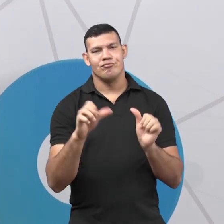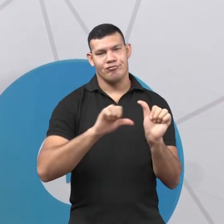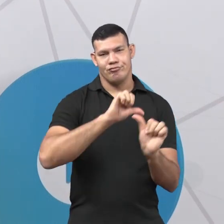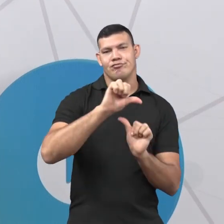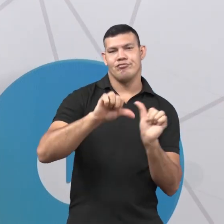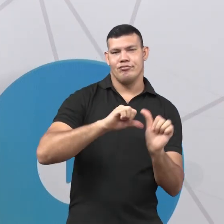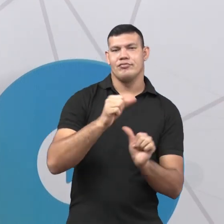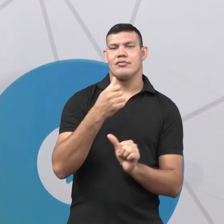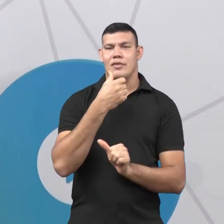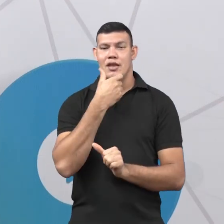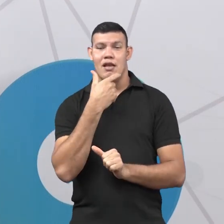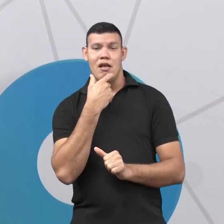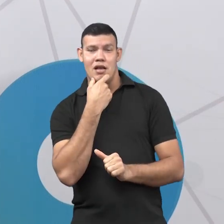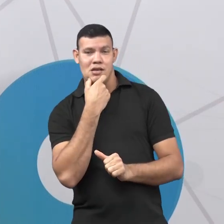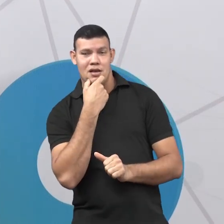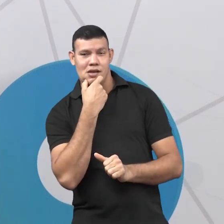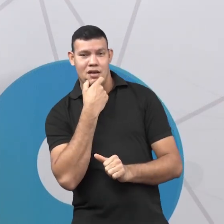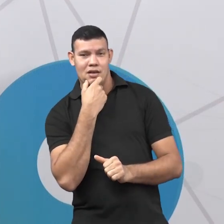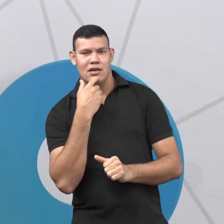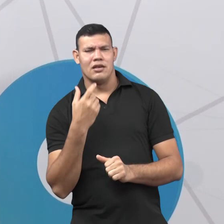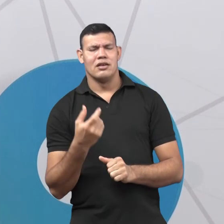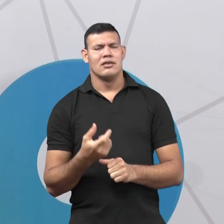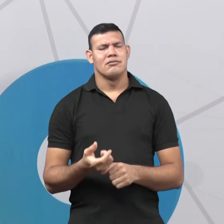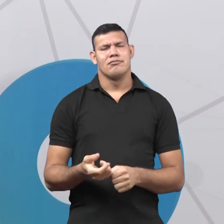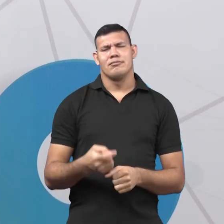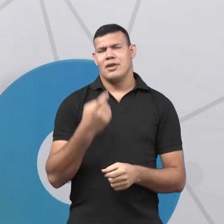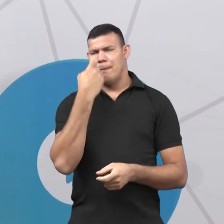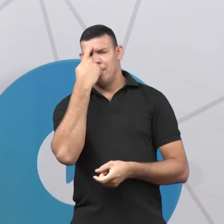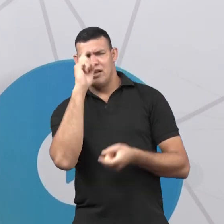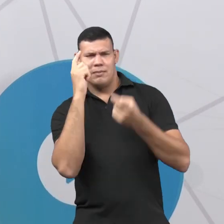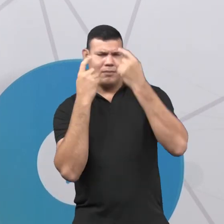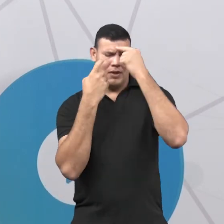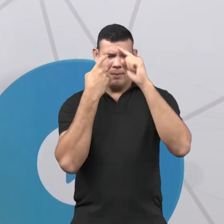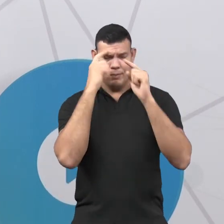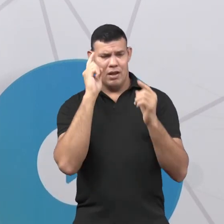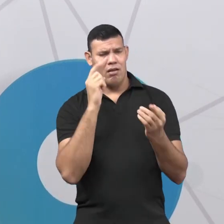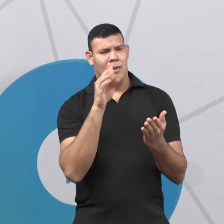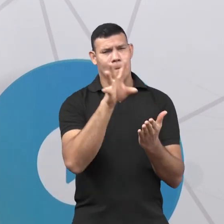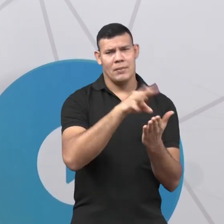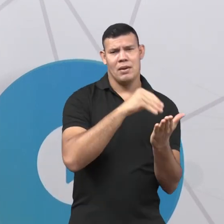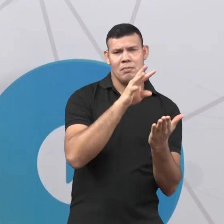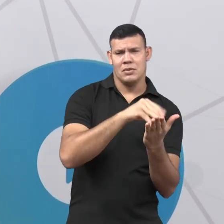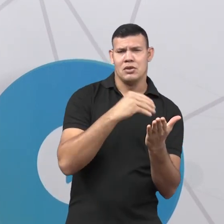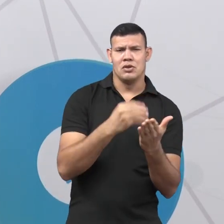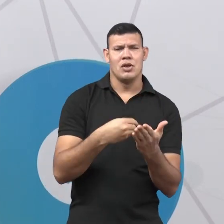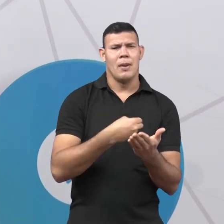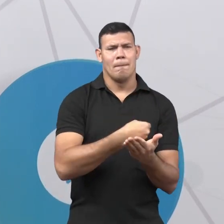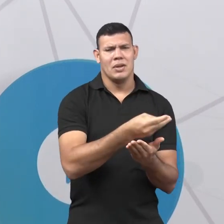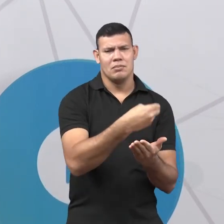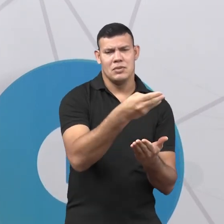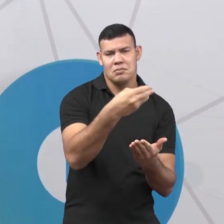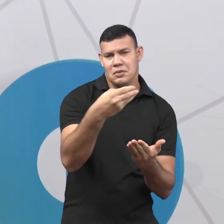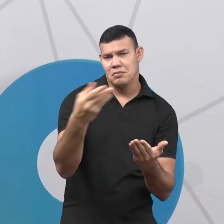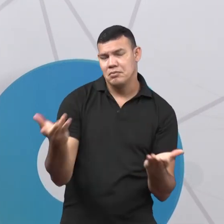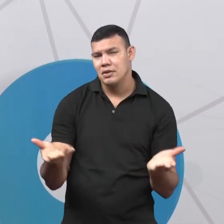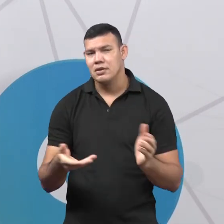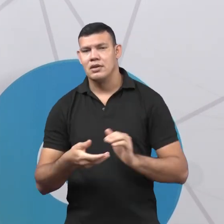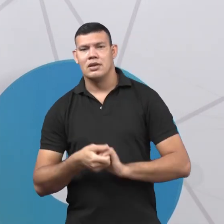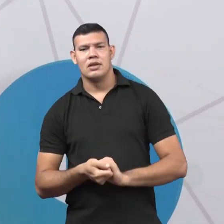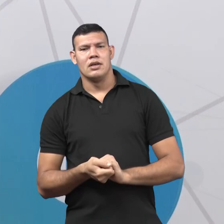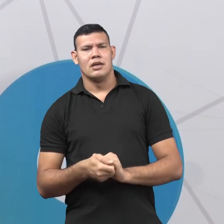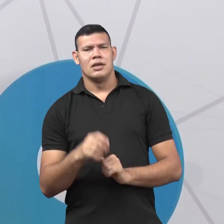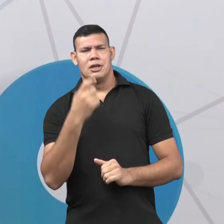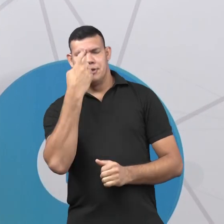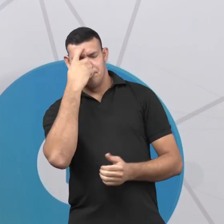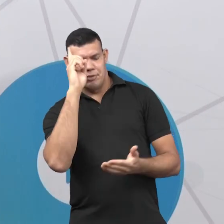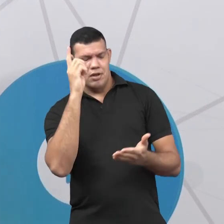inglesa, né? Entre outras, também vimos sobre a questão da invenção da imprensa, sobre distribuição de livros, a criação